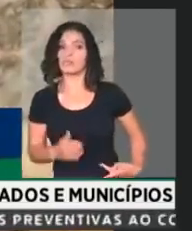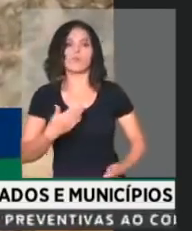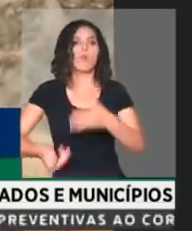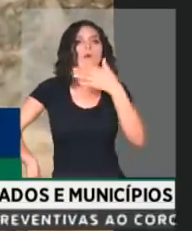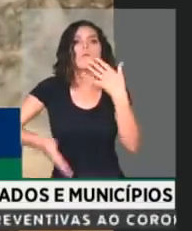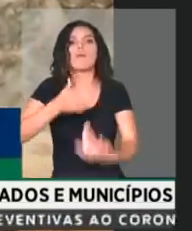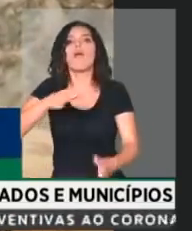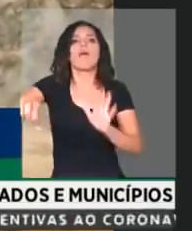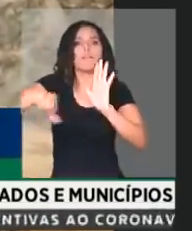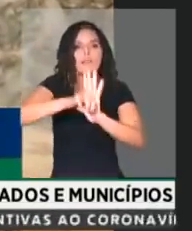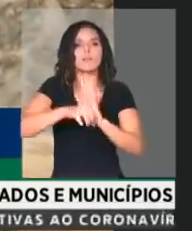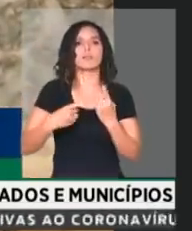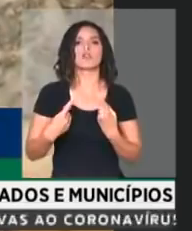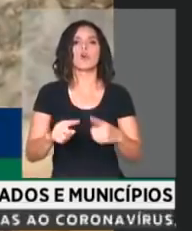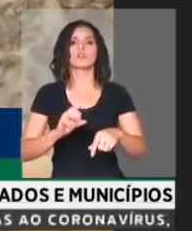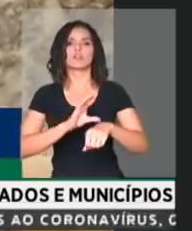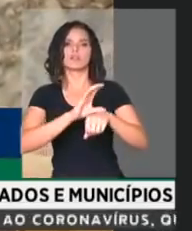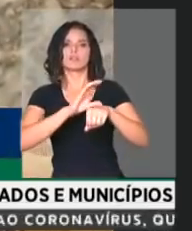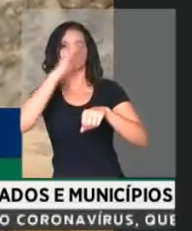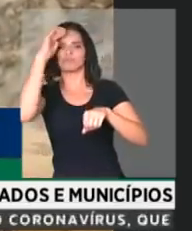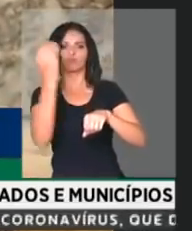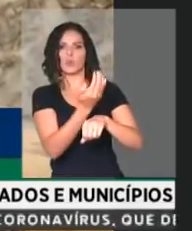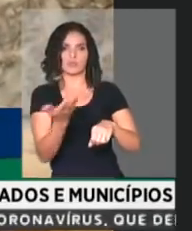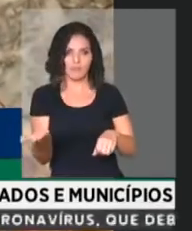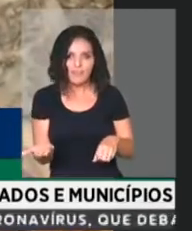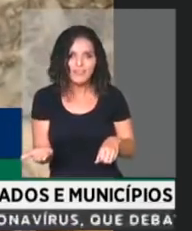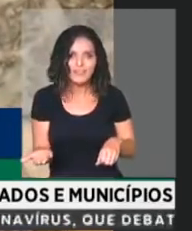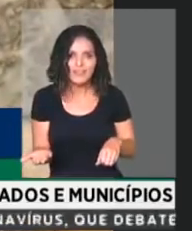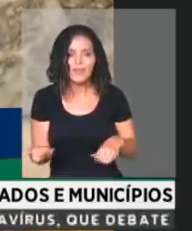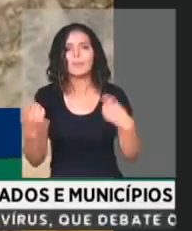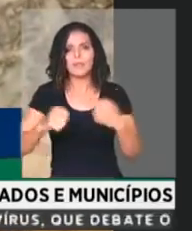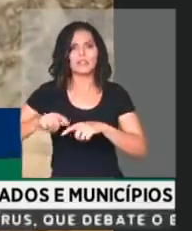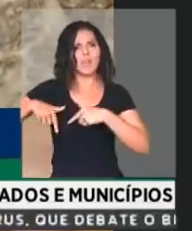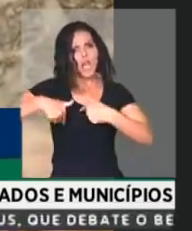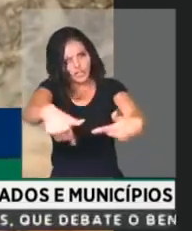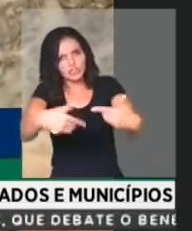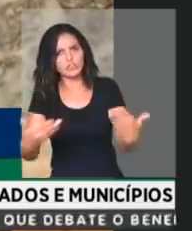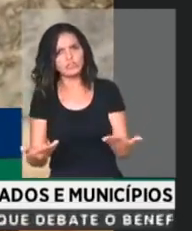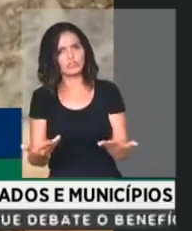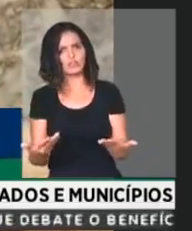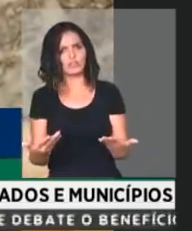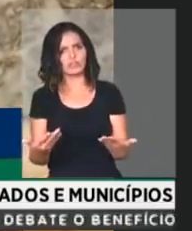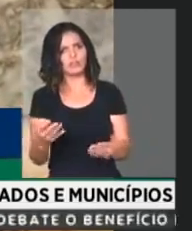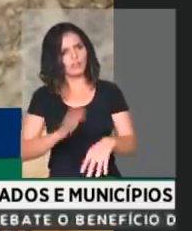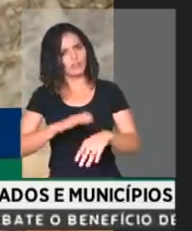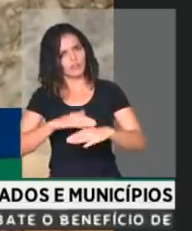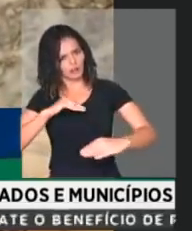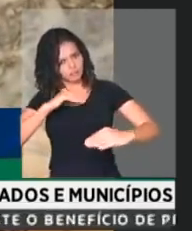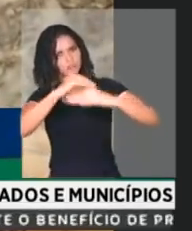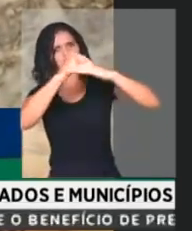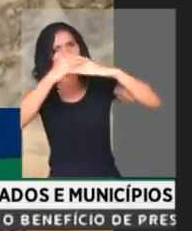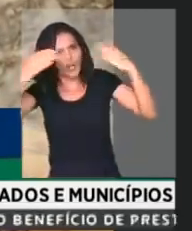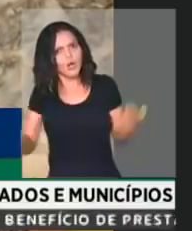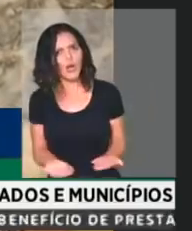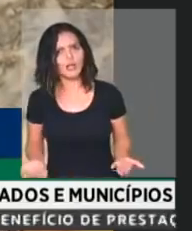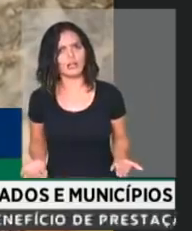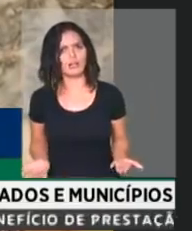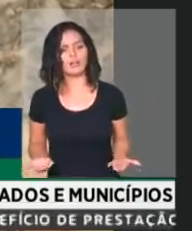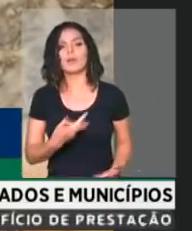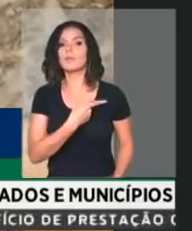é crime contra a Constituição brasileira. Nós temos que reagir e reagir à altura neste momento.